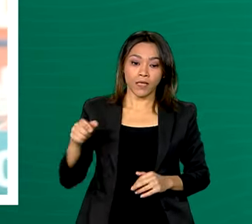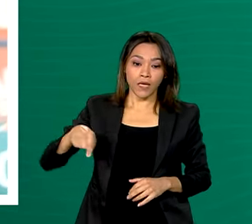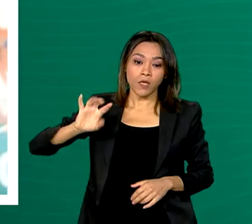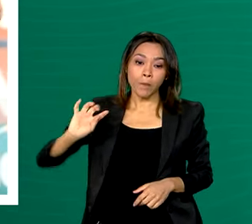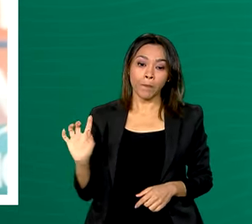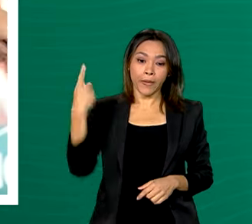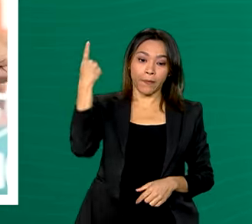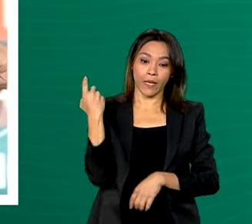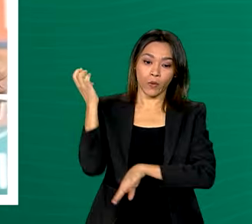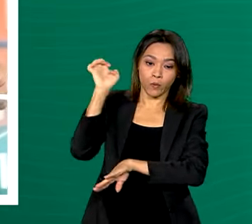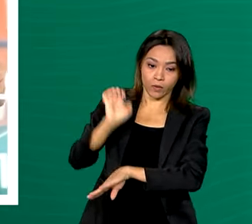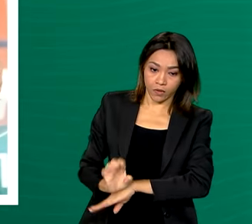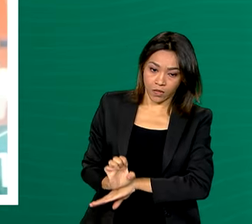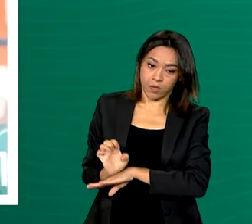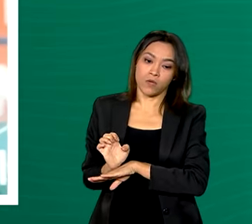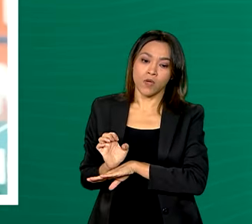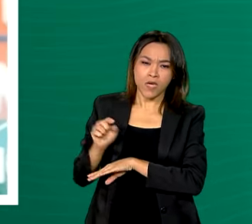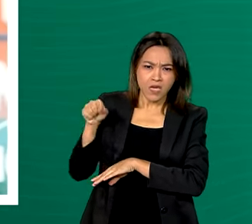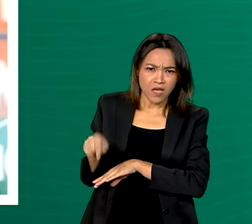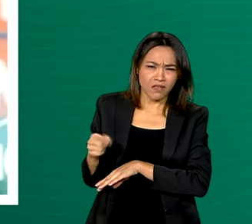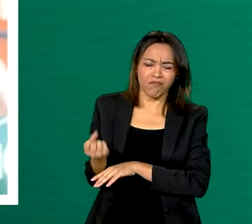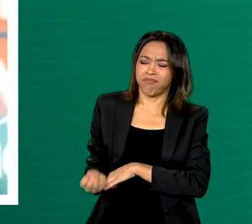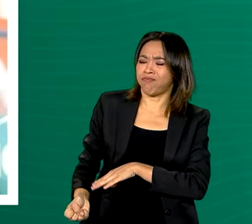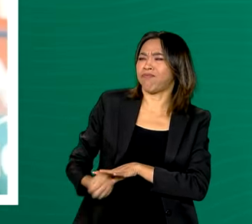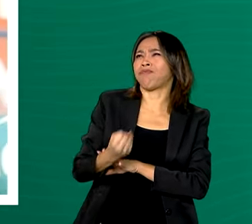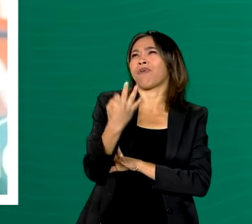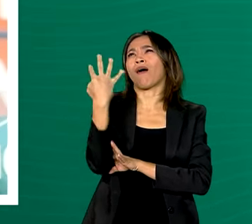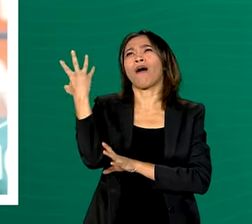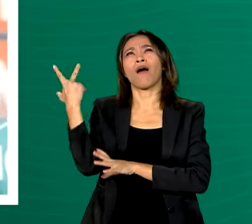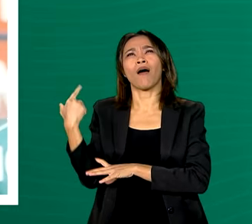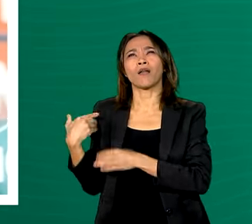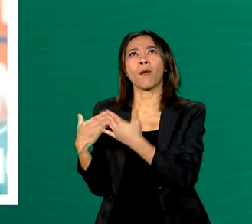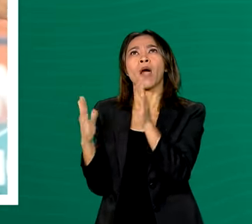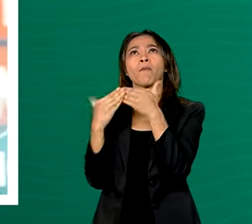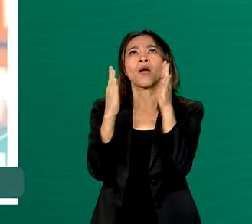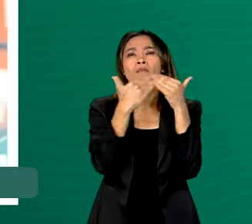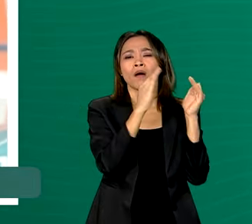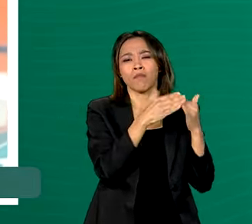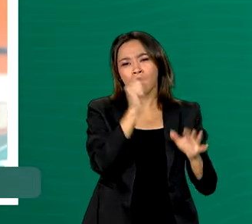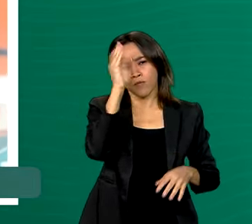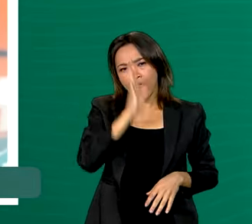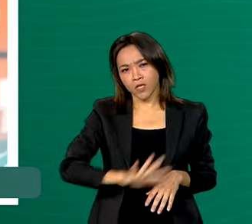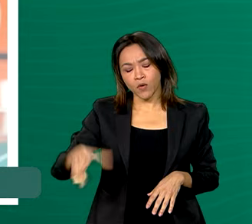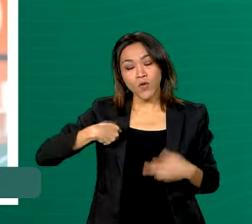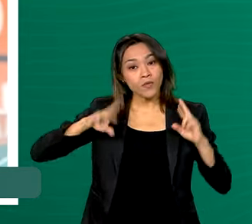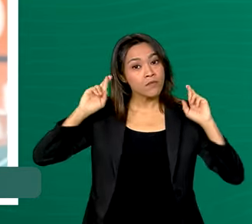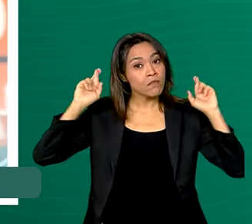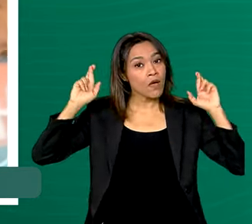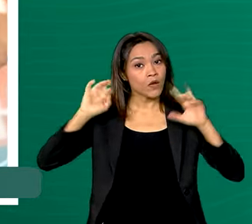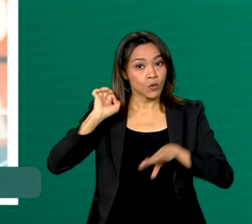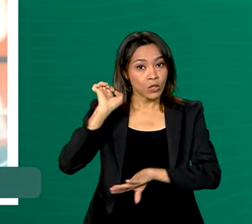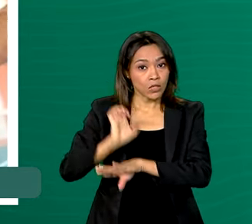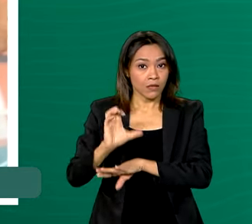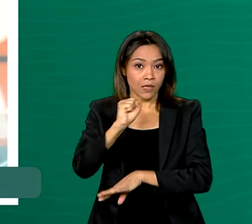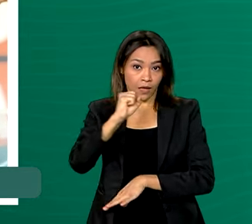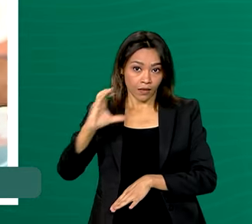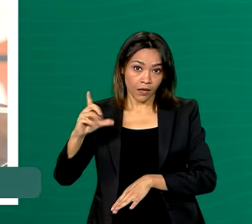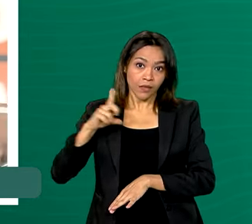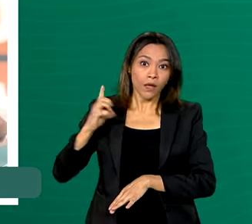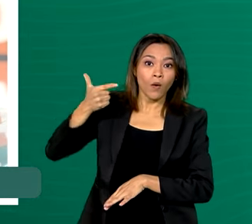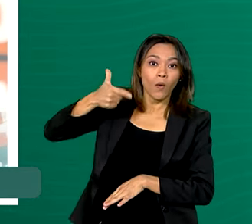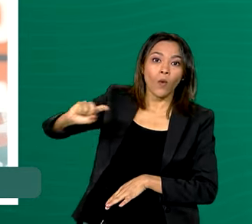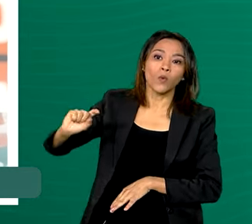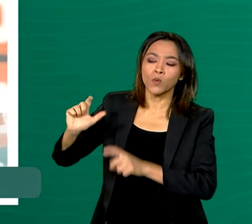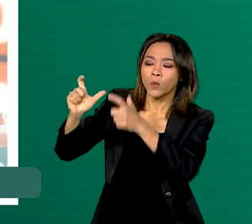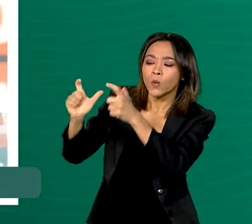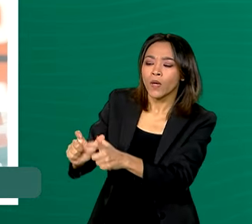e será o primeiro de outros 40 no Brasil. E espero que o Estado de Santa Catarina possa ter outros pontos de parada para